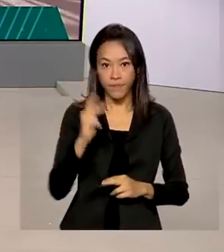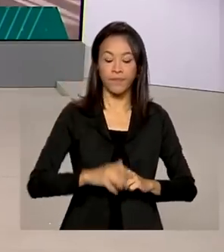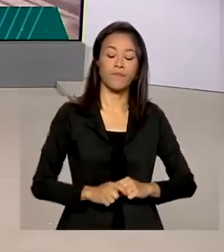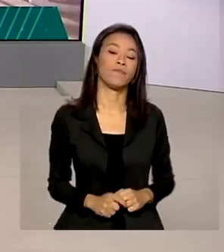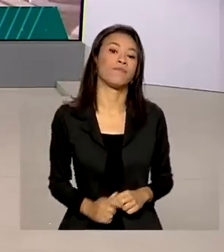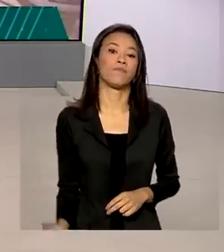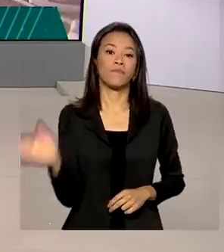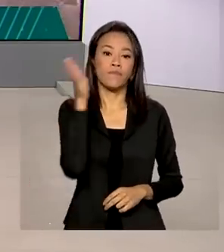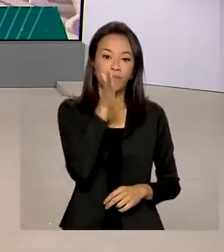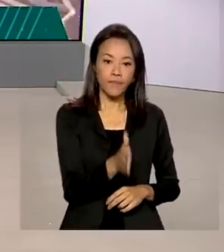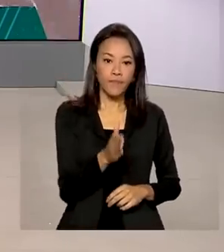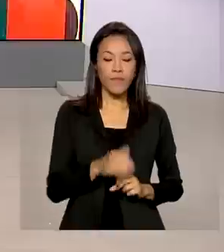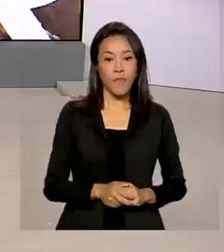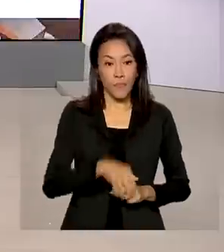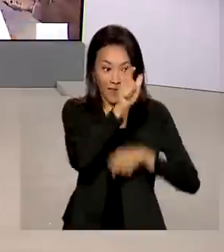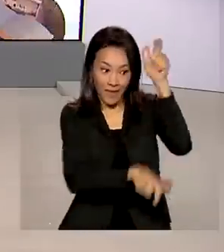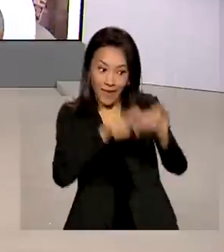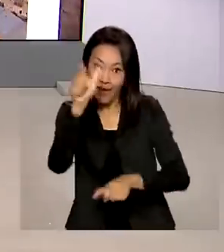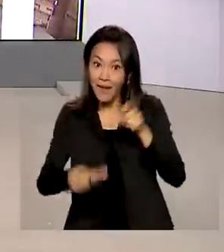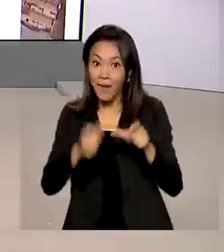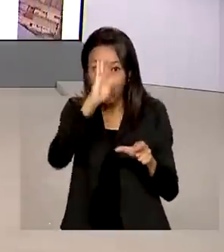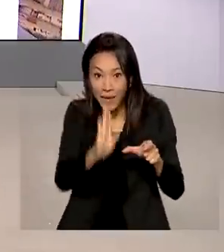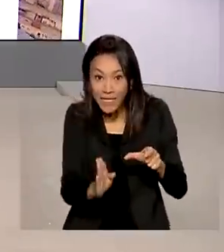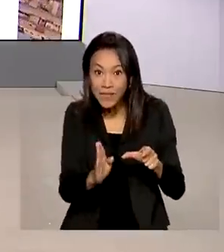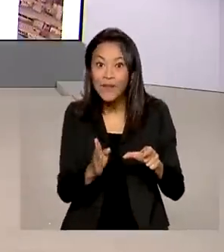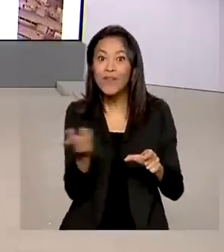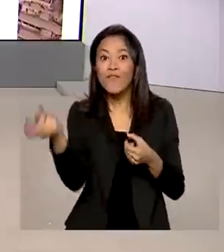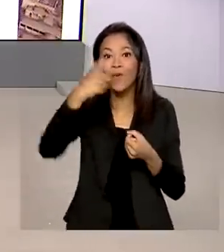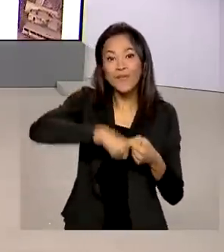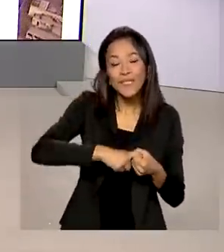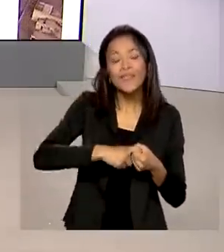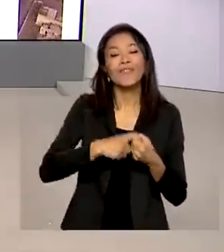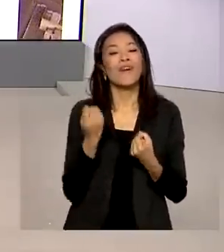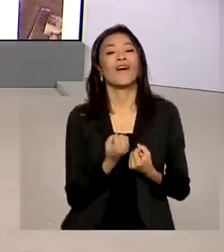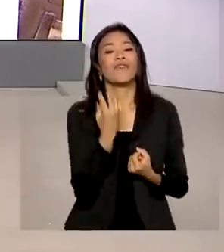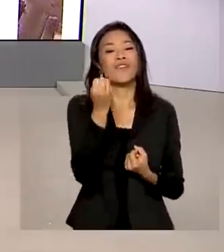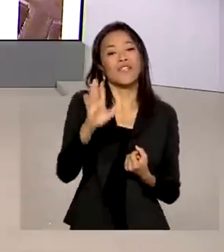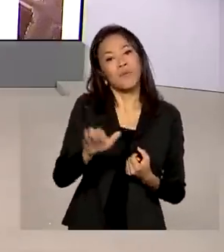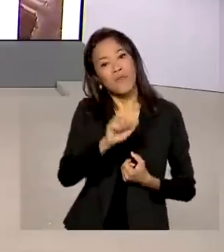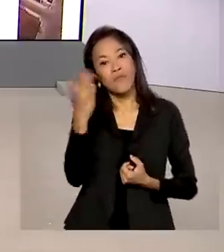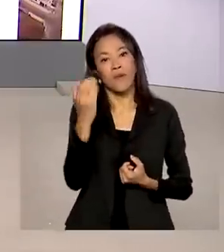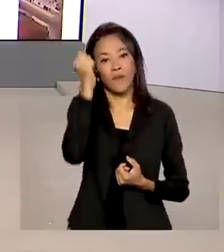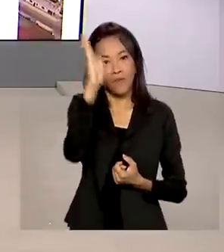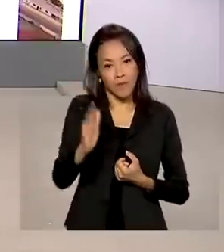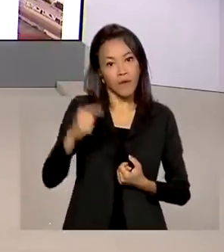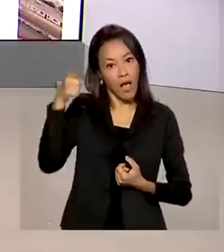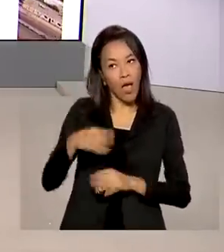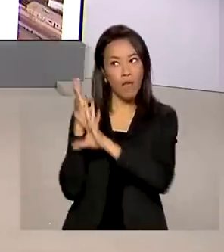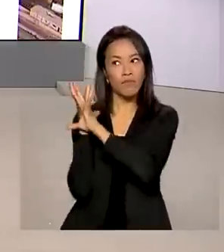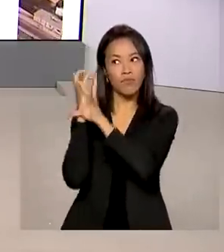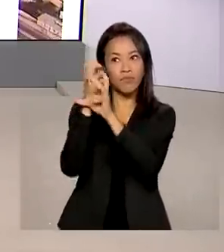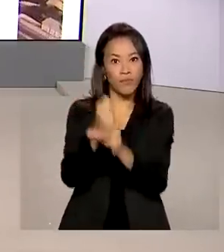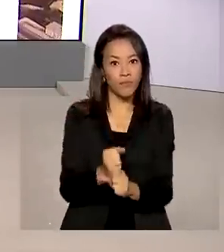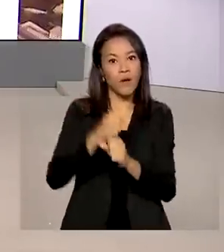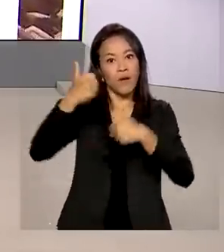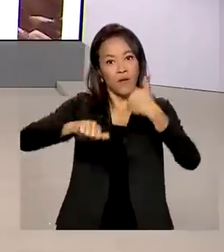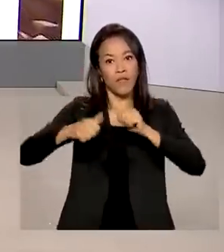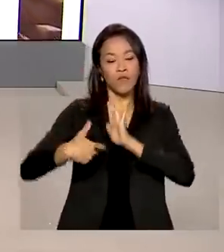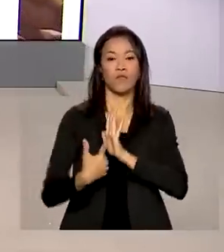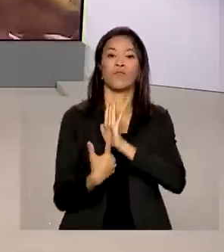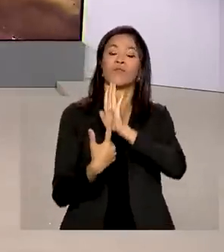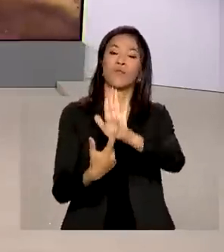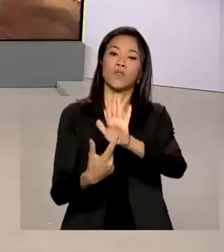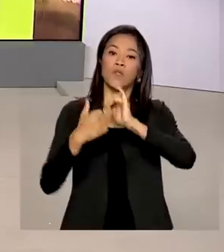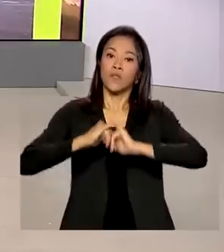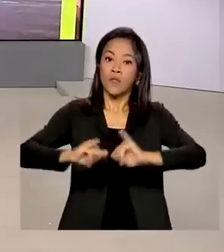Os brasileiros estão voltando a viajar para fora do Brasil. É o que mostra um balanço divulgado pelo Banco Central. Em